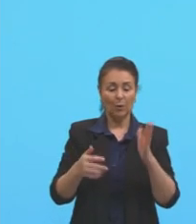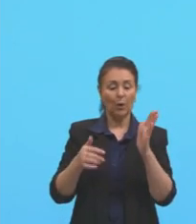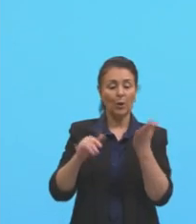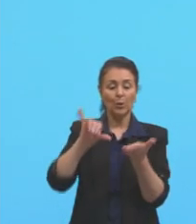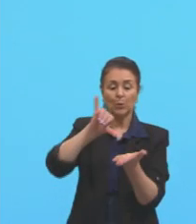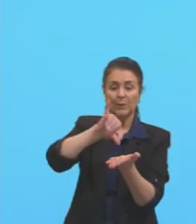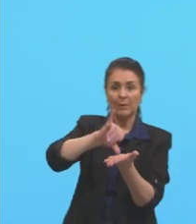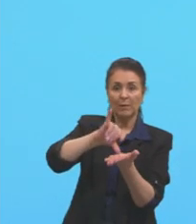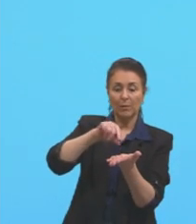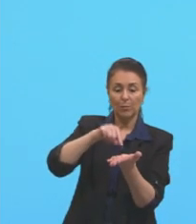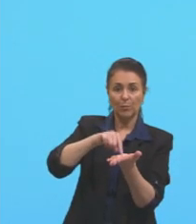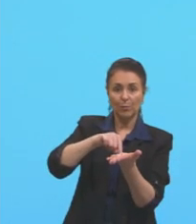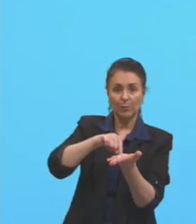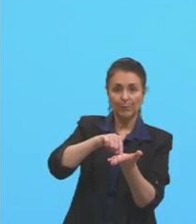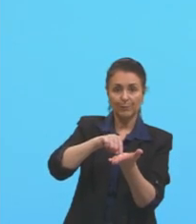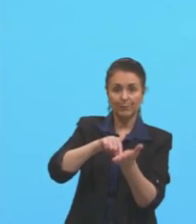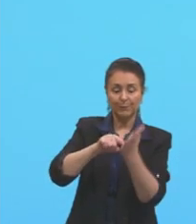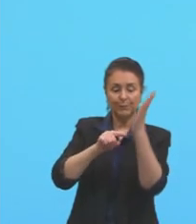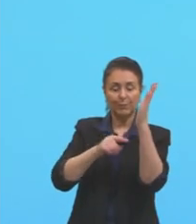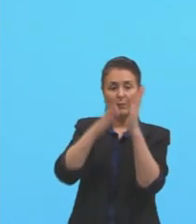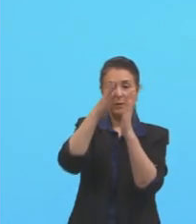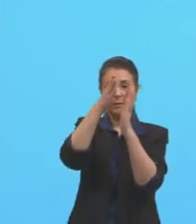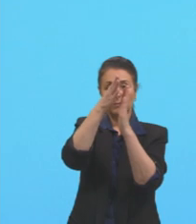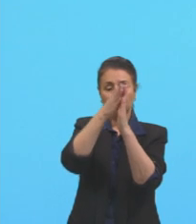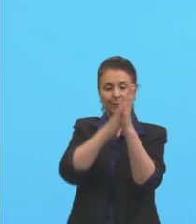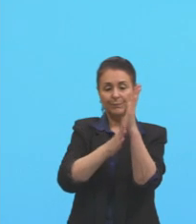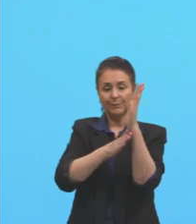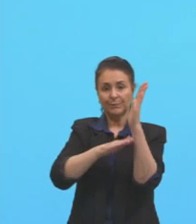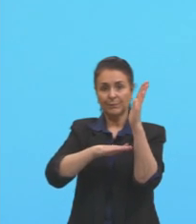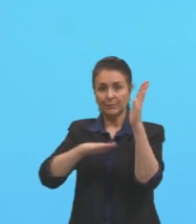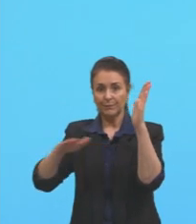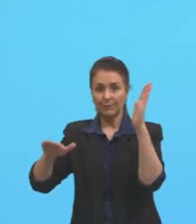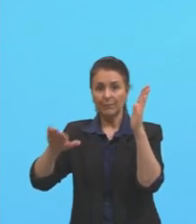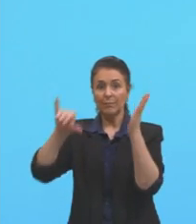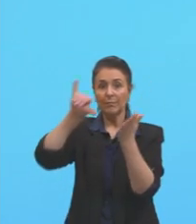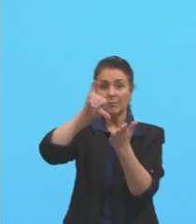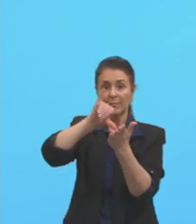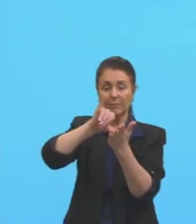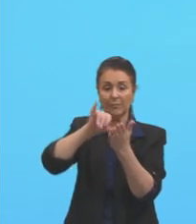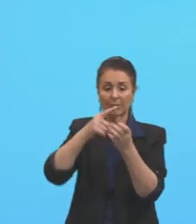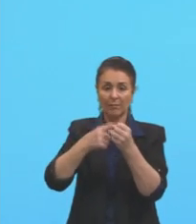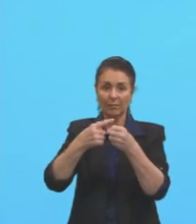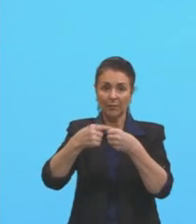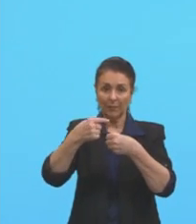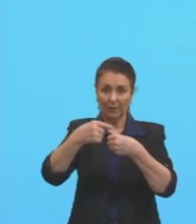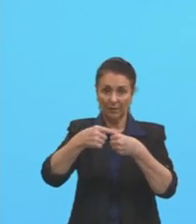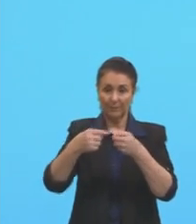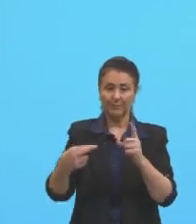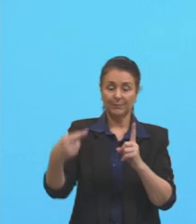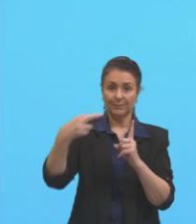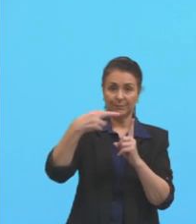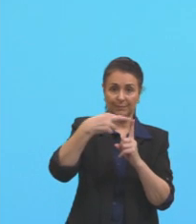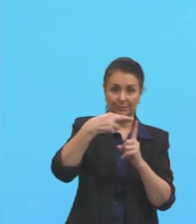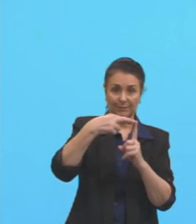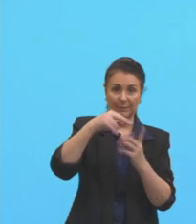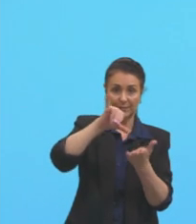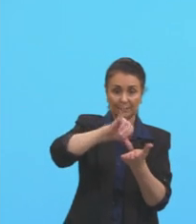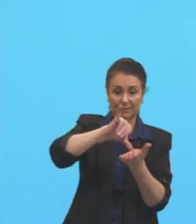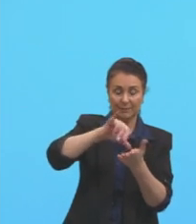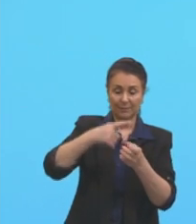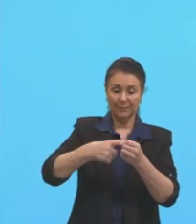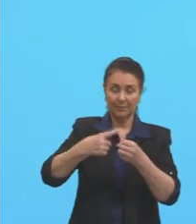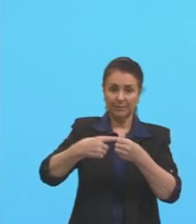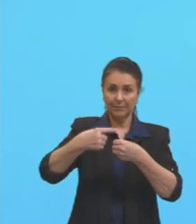centro, na origem do plano cartesiano, eu coloquei o centro da cidade. Nessa referência aqui, dado